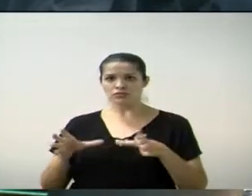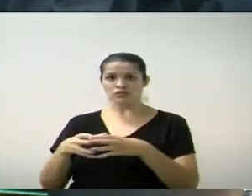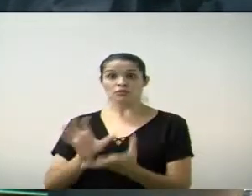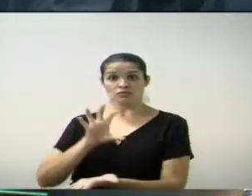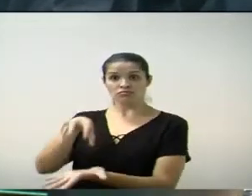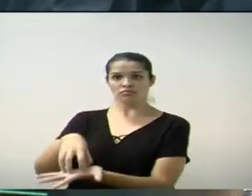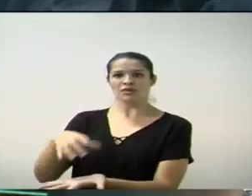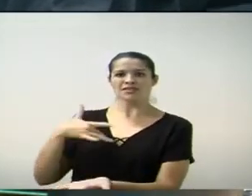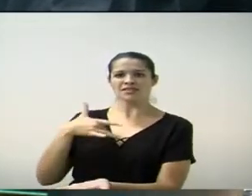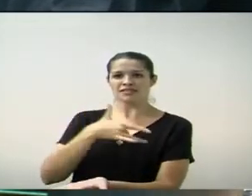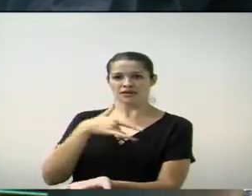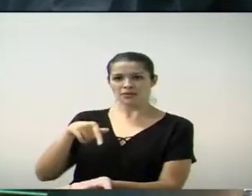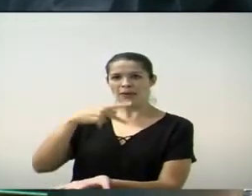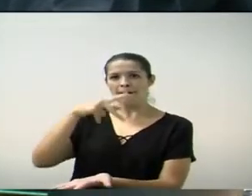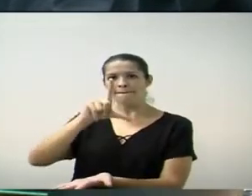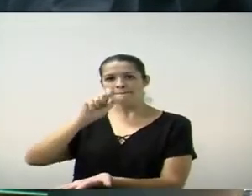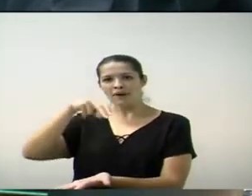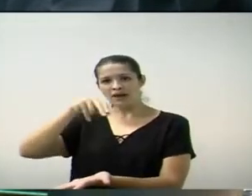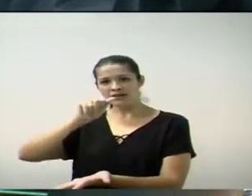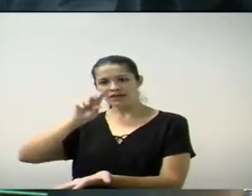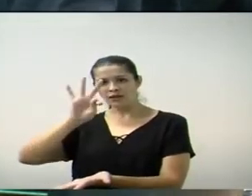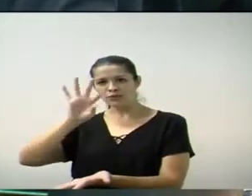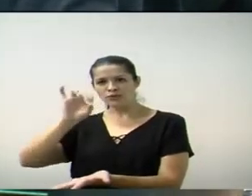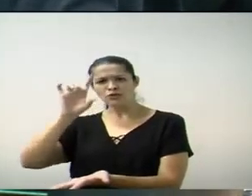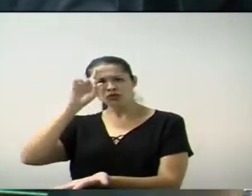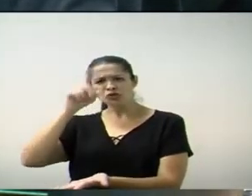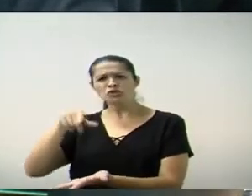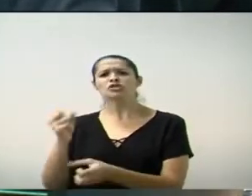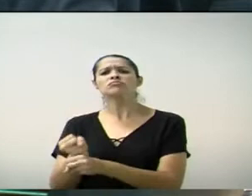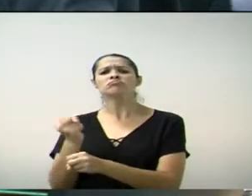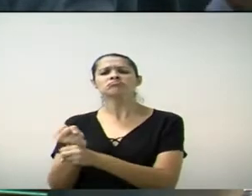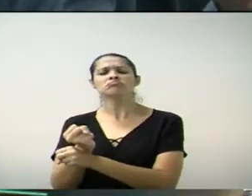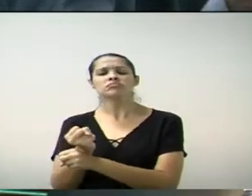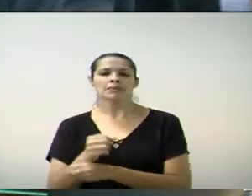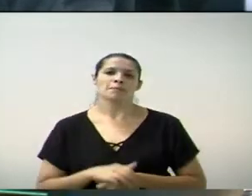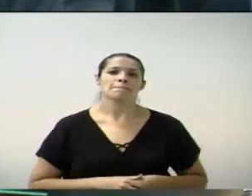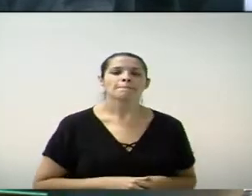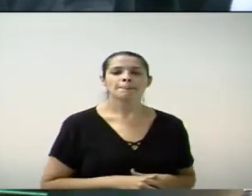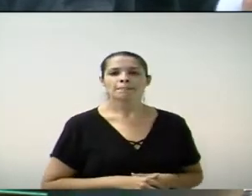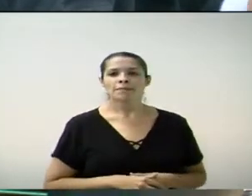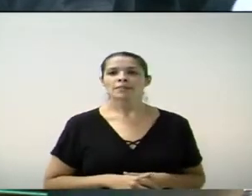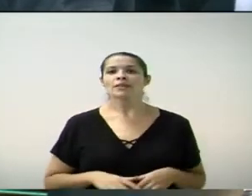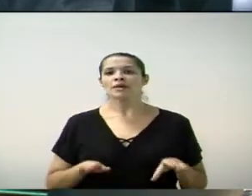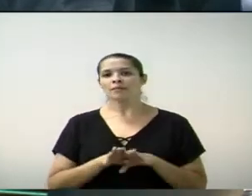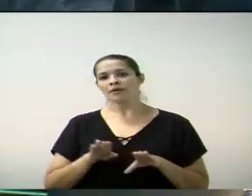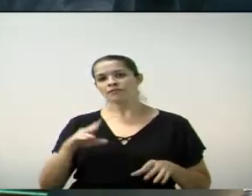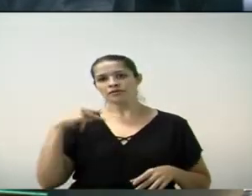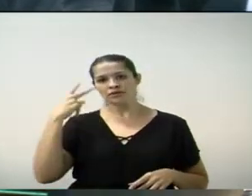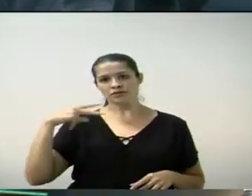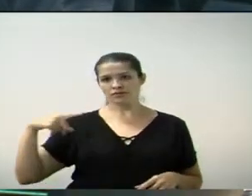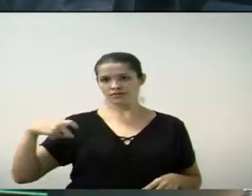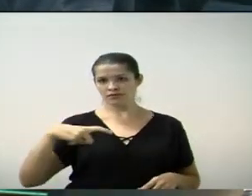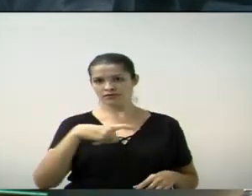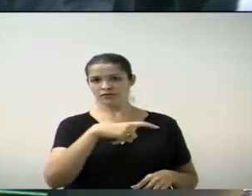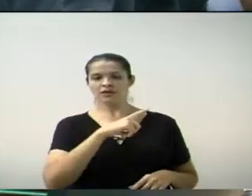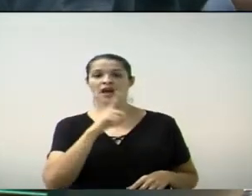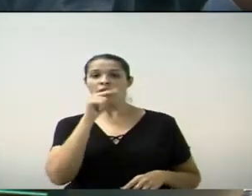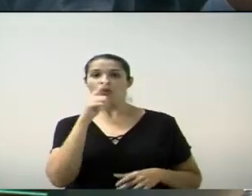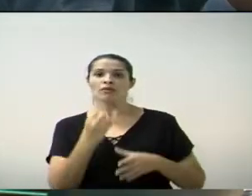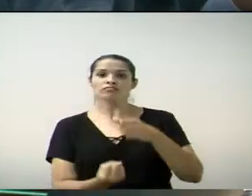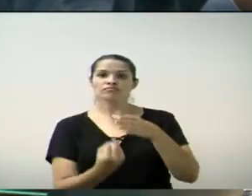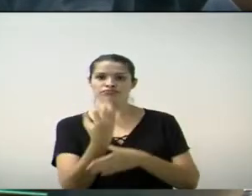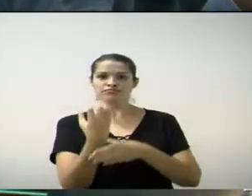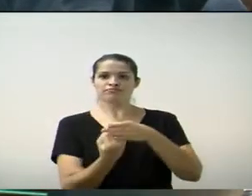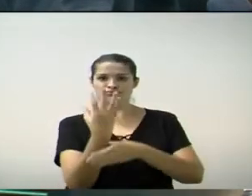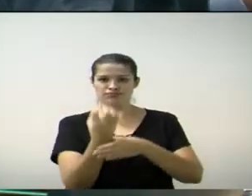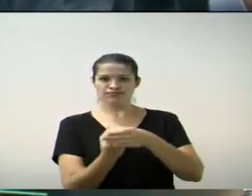De número 108, da vereadora Fábio Ramalho, requerendo informações do executivo quanto à limpeza do chafariz da Praça Paul